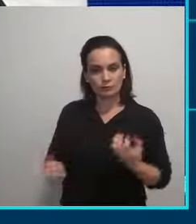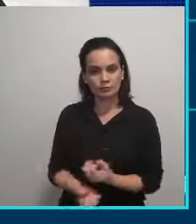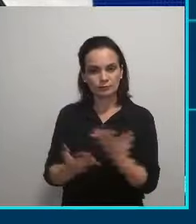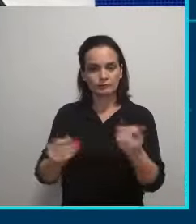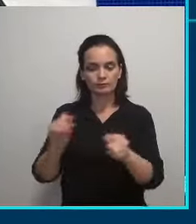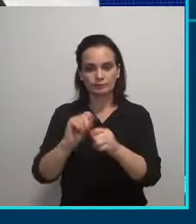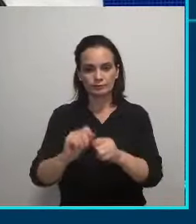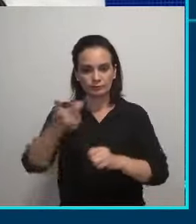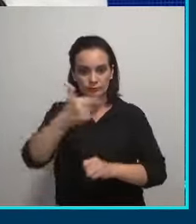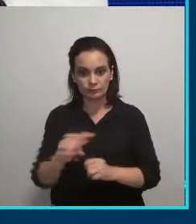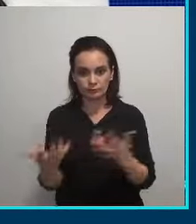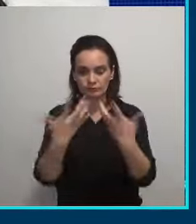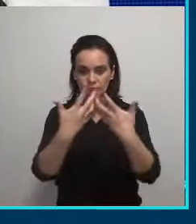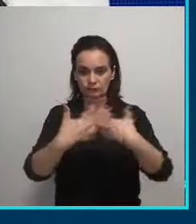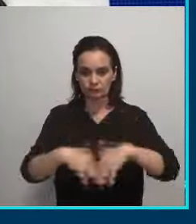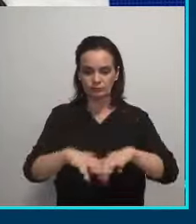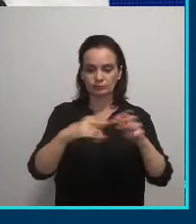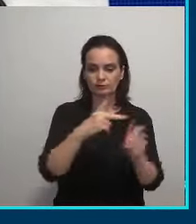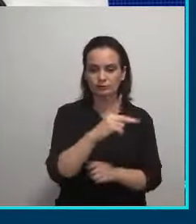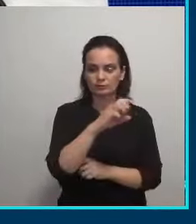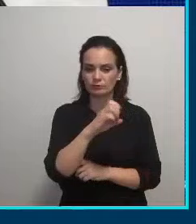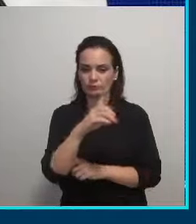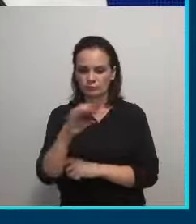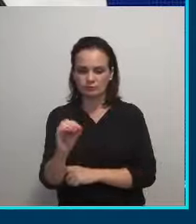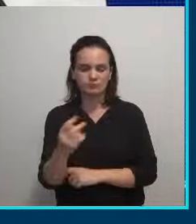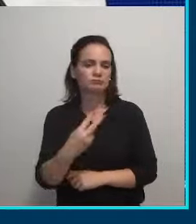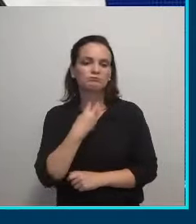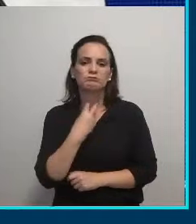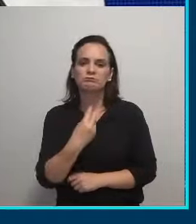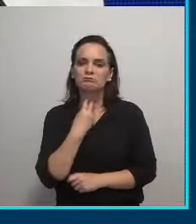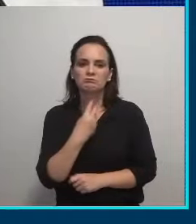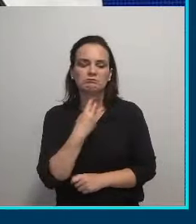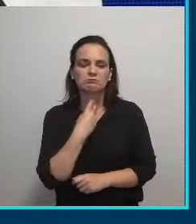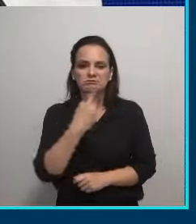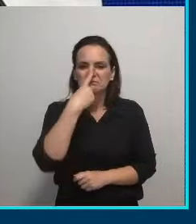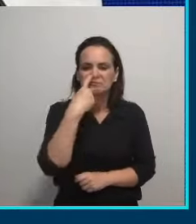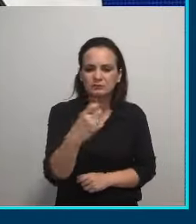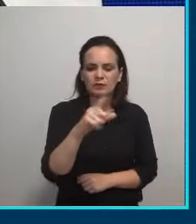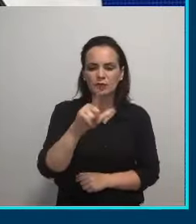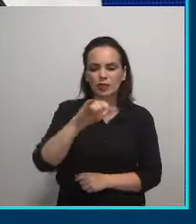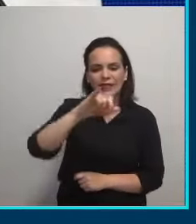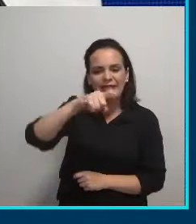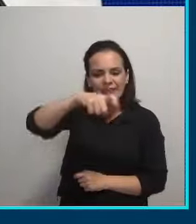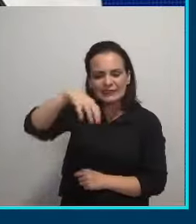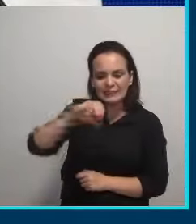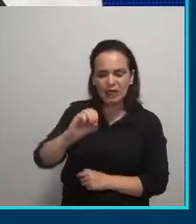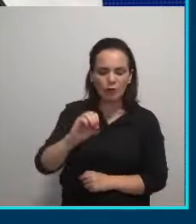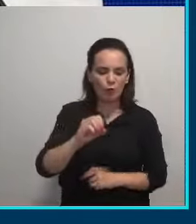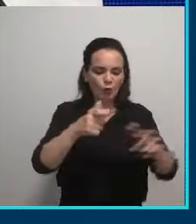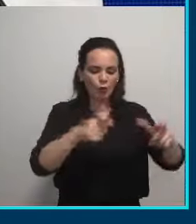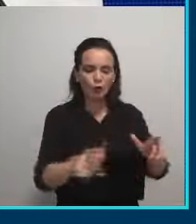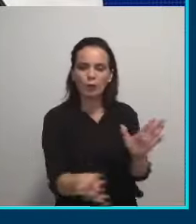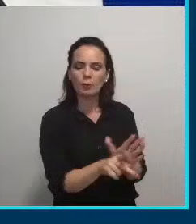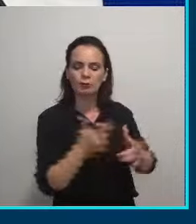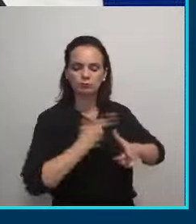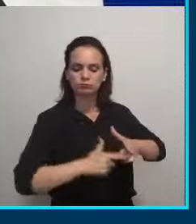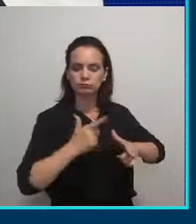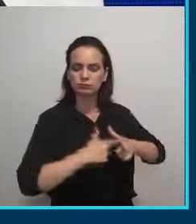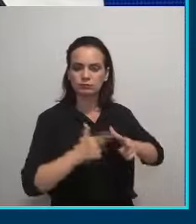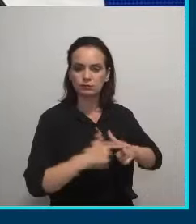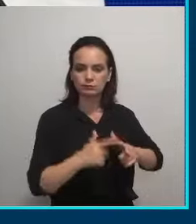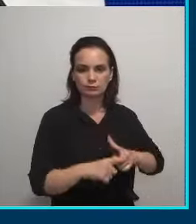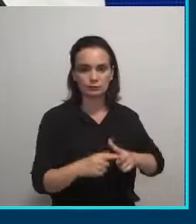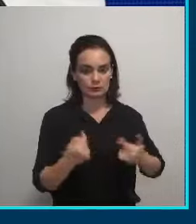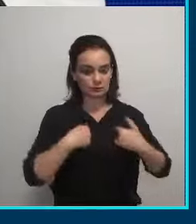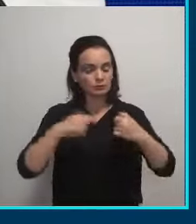a funcionar na cidade de Londrina, que são os PEVs. Não pode mais ser lixão, não pode ser mais um catado de problemas. Então, eu vou